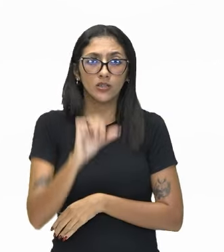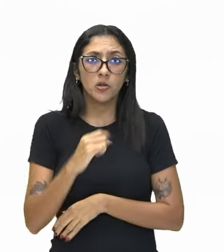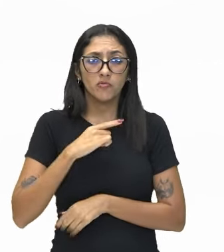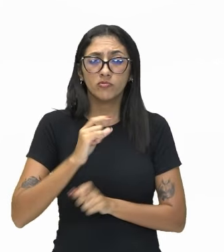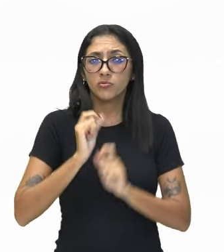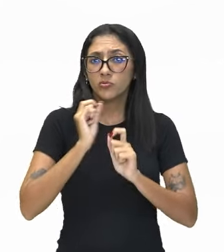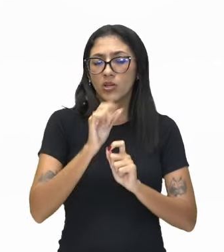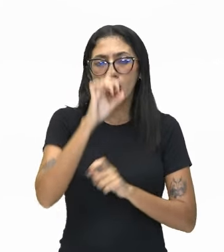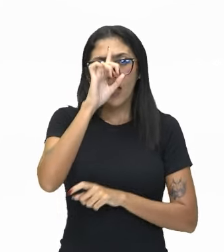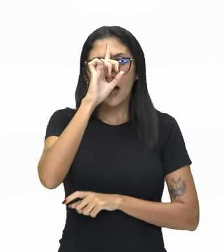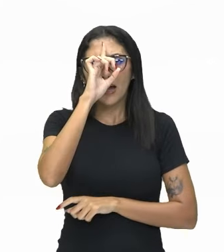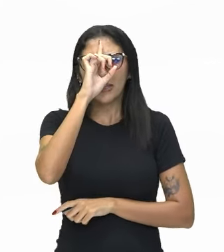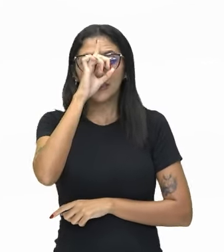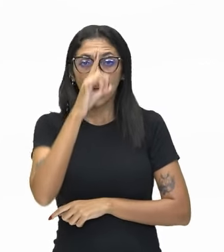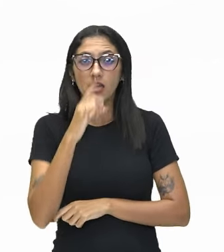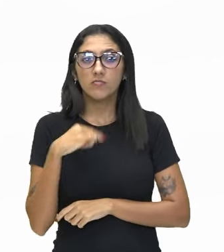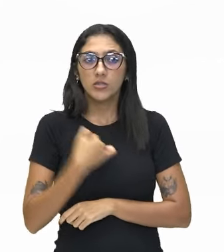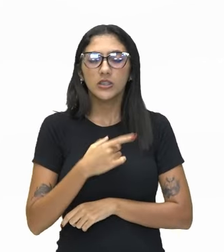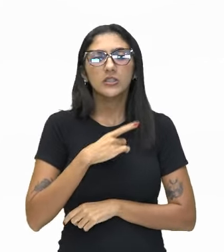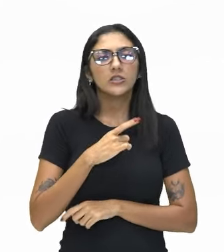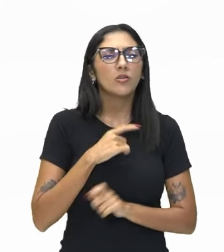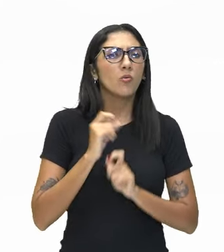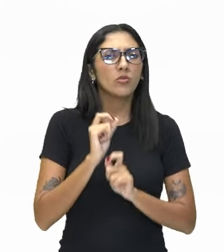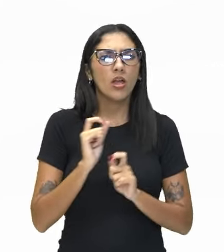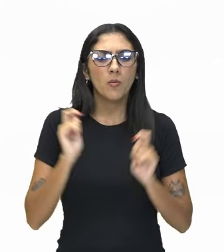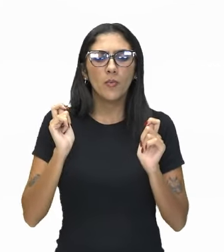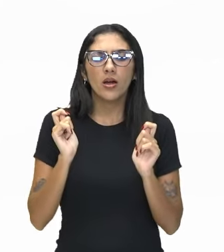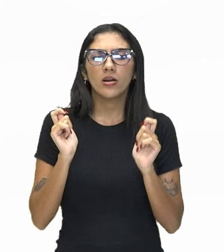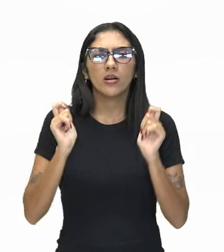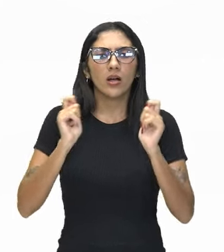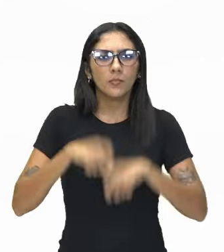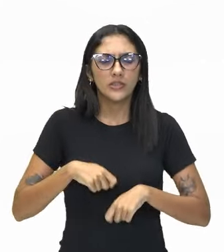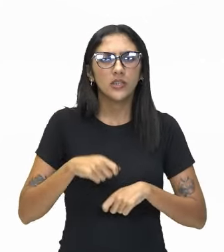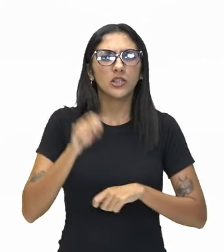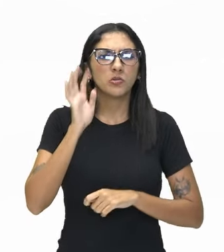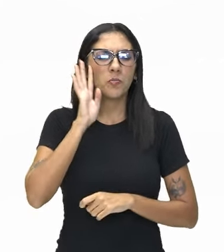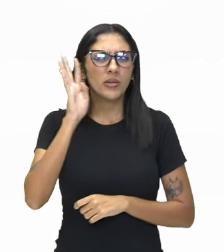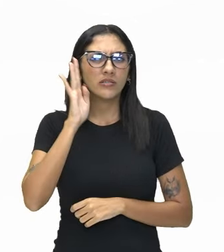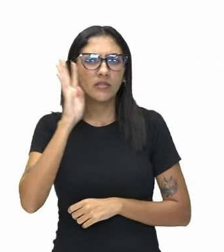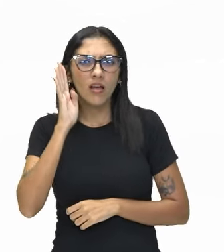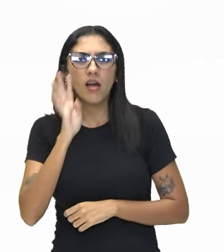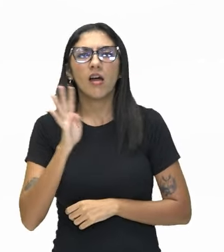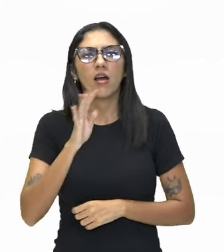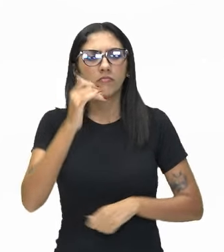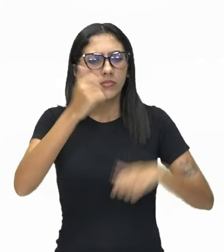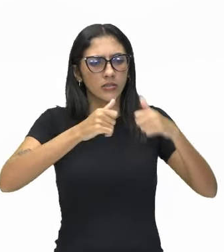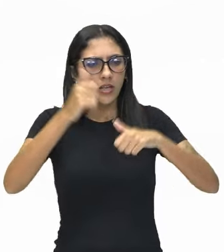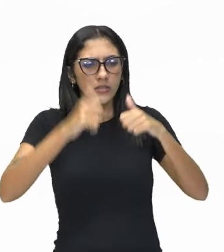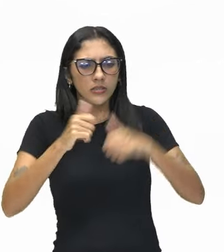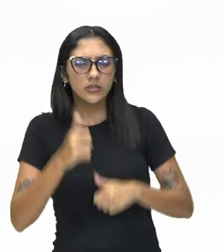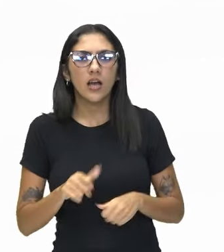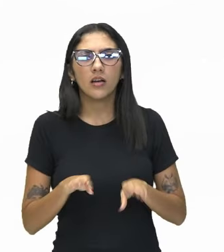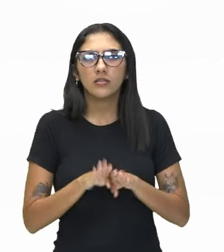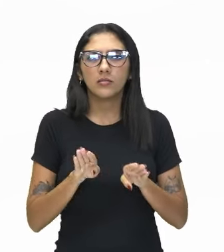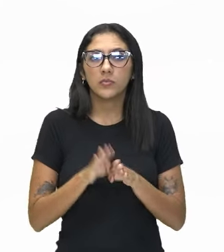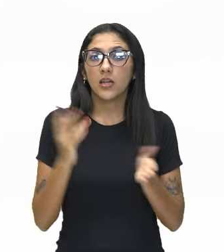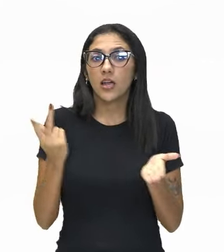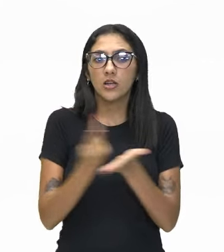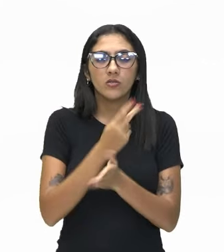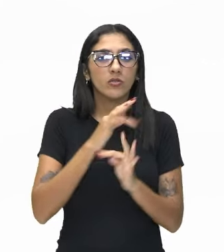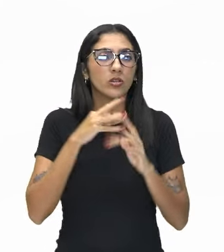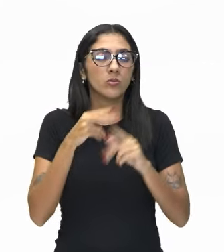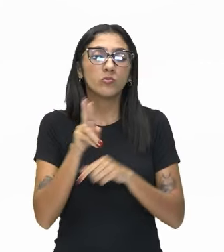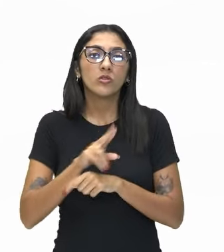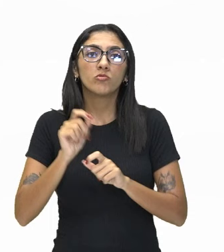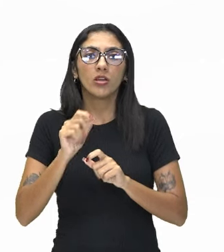ideia de que nós tínhamos uma capacidade de pensar, de analisar, de resolver tudo com a nossa razão. E,